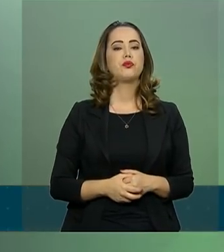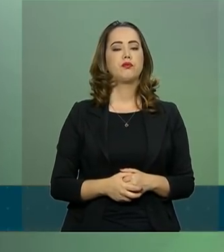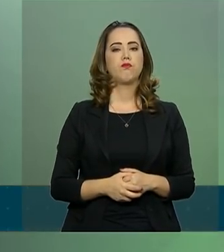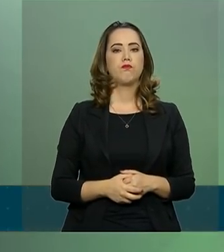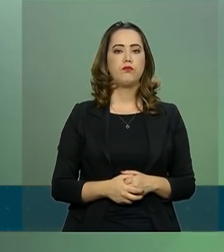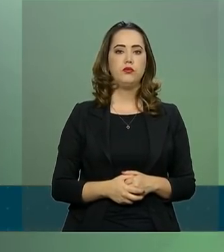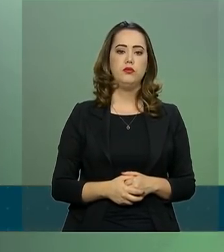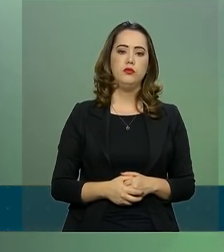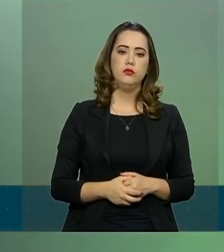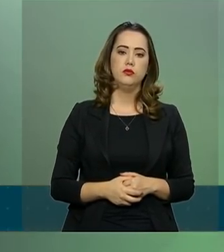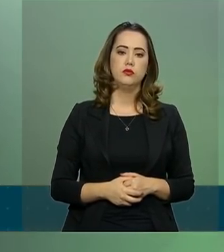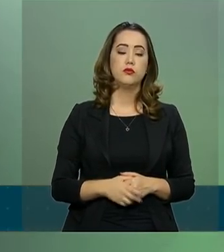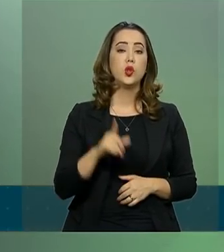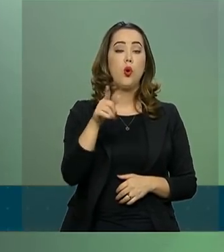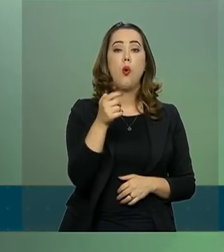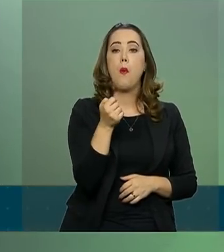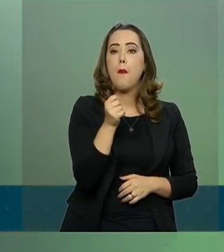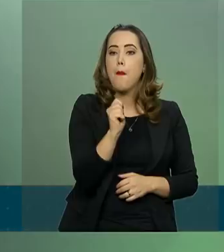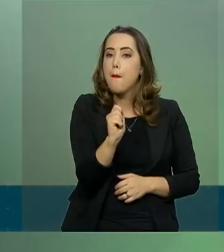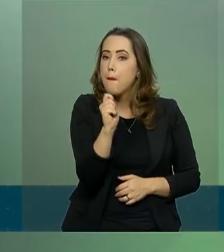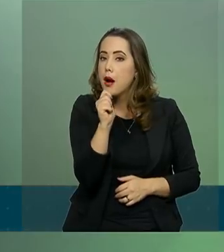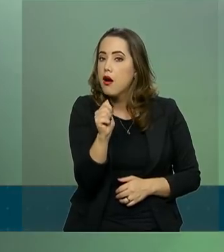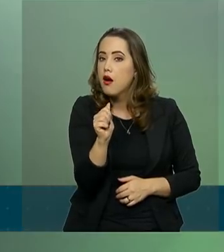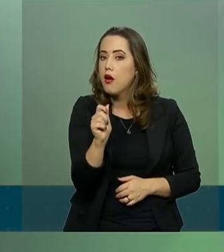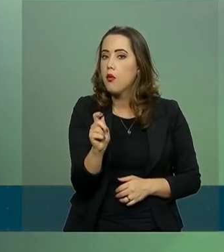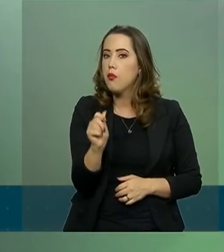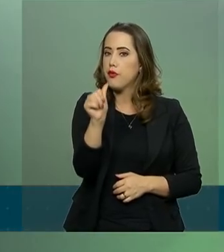Tudo bem, Débora? Eu acho que desligado o teu microfone.